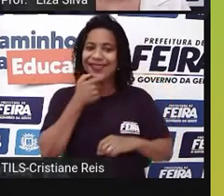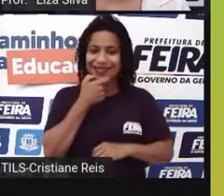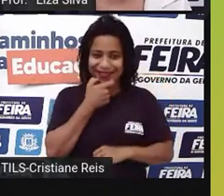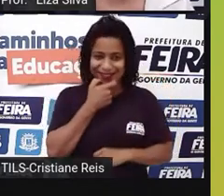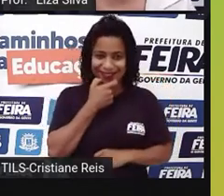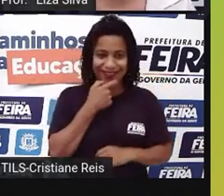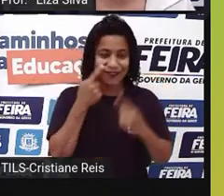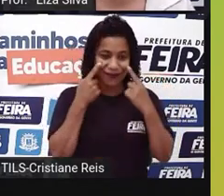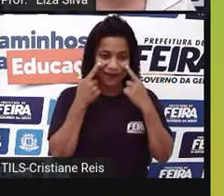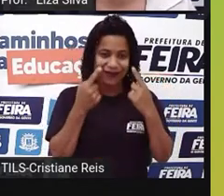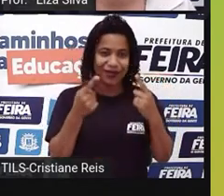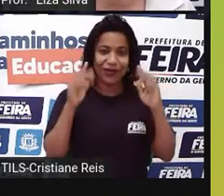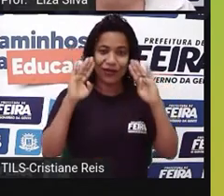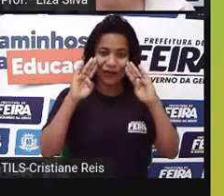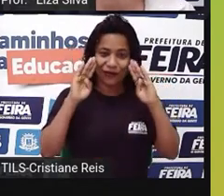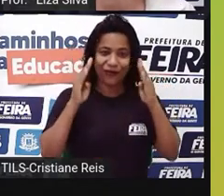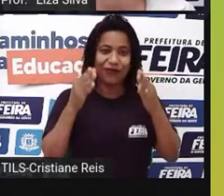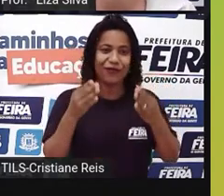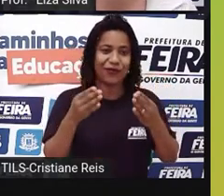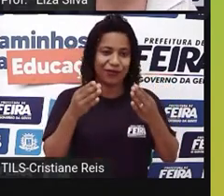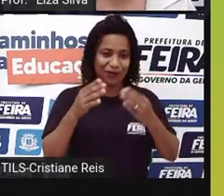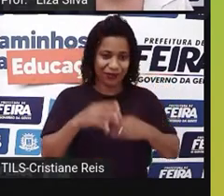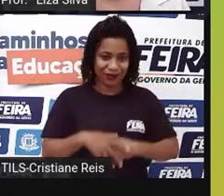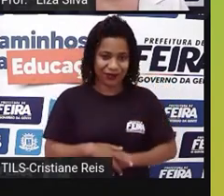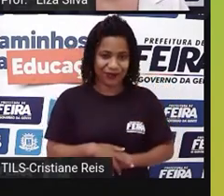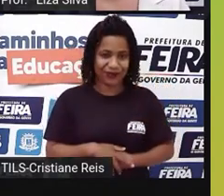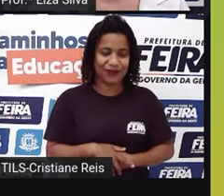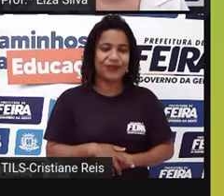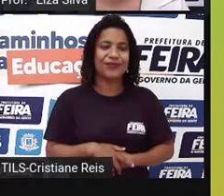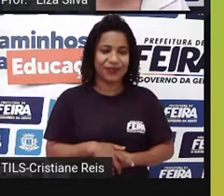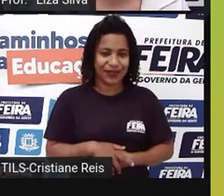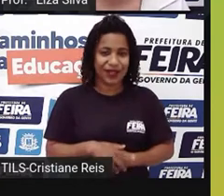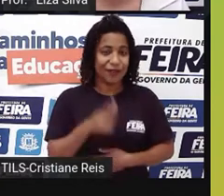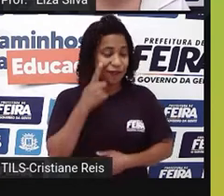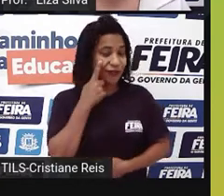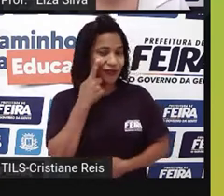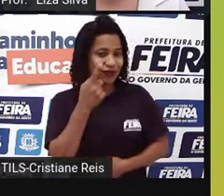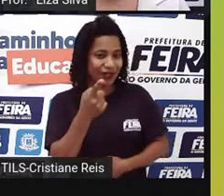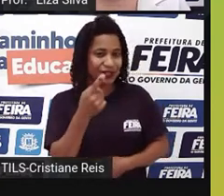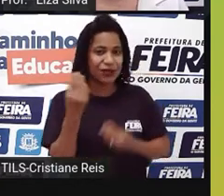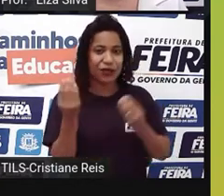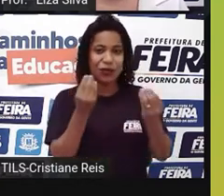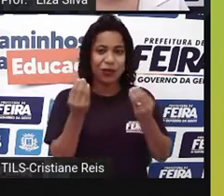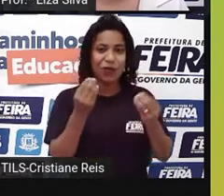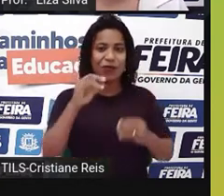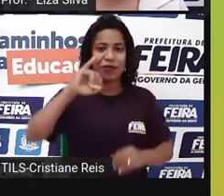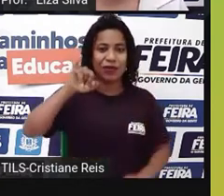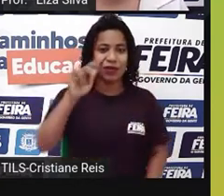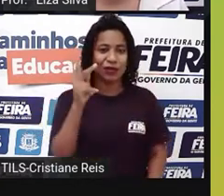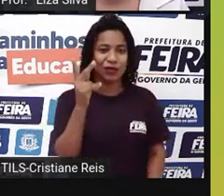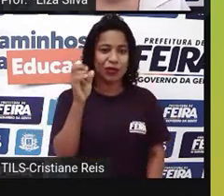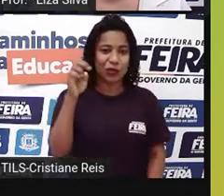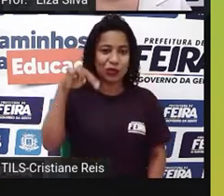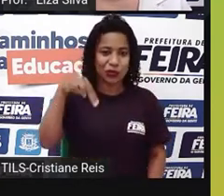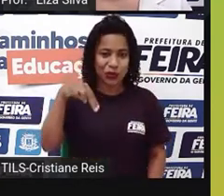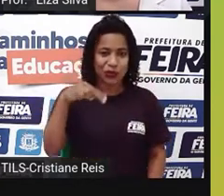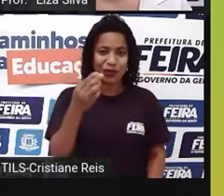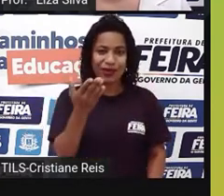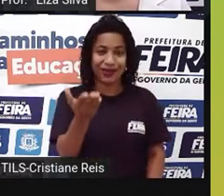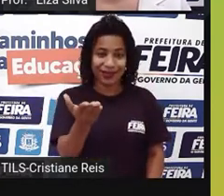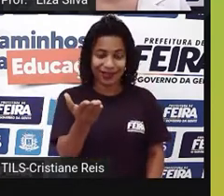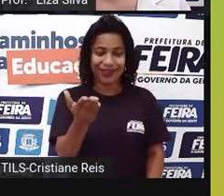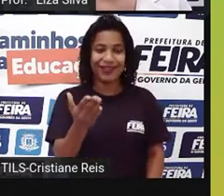foco principal em observar o comportamento do John. Olha o John aí, espelhado na tela. A